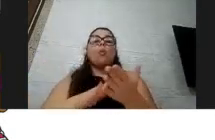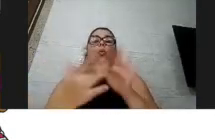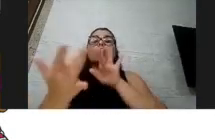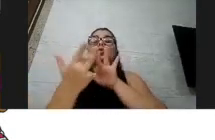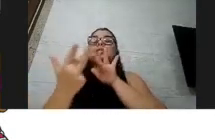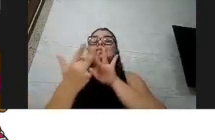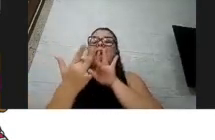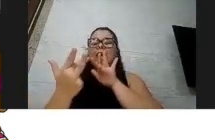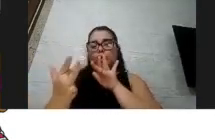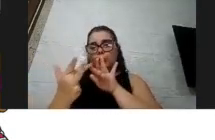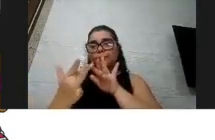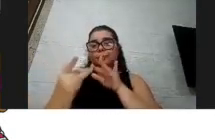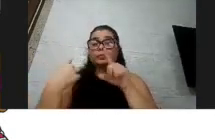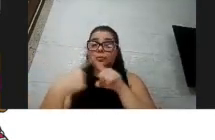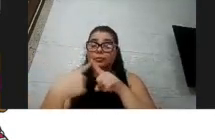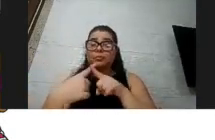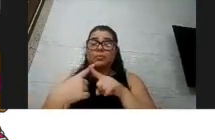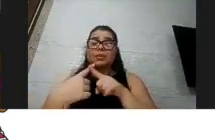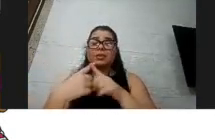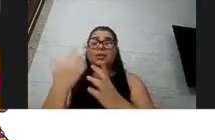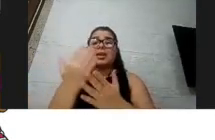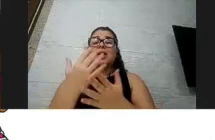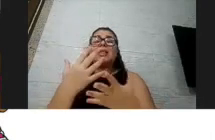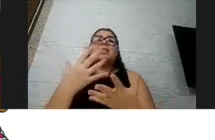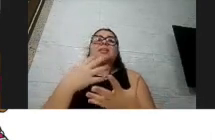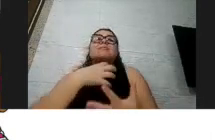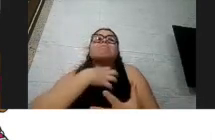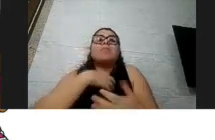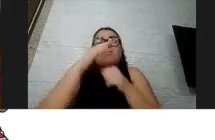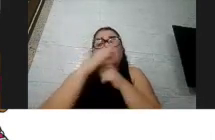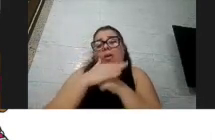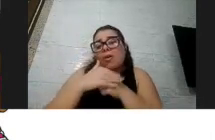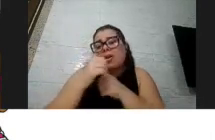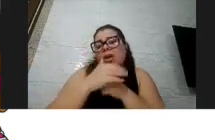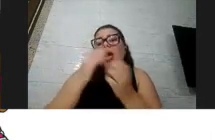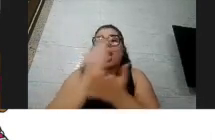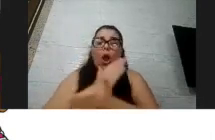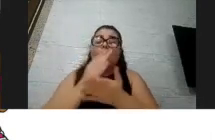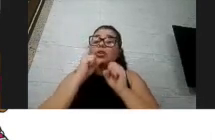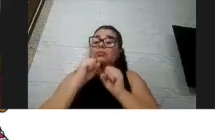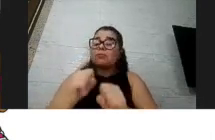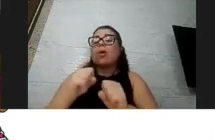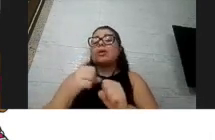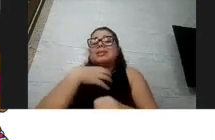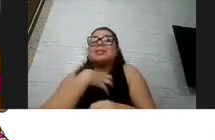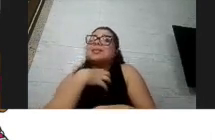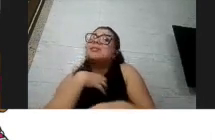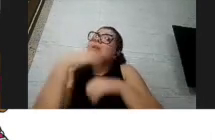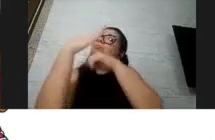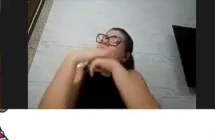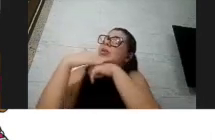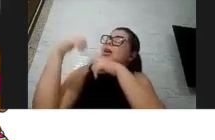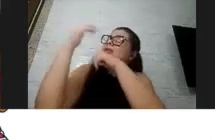às vezes, podem ser pessoas muito afetivas, algumas sim, outras não, mas podem, e aquela coisa do nosso